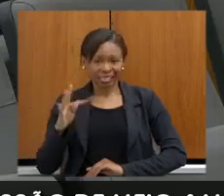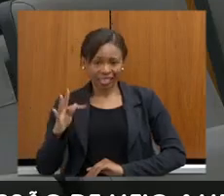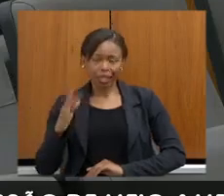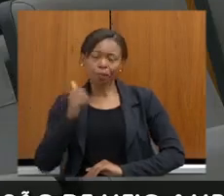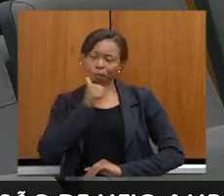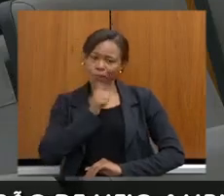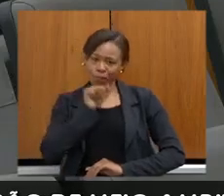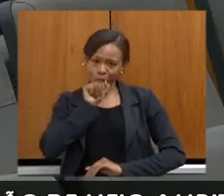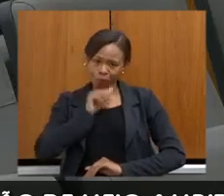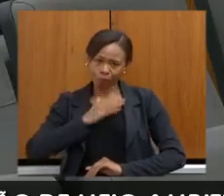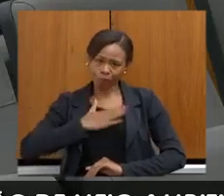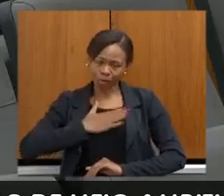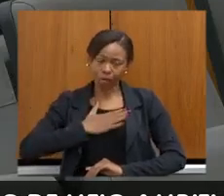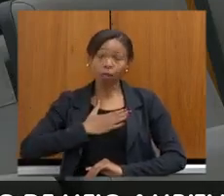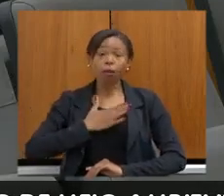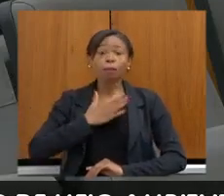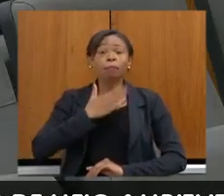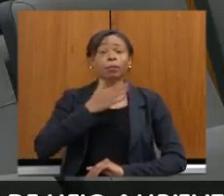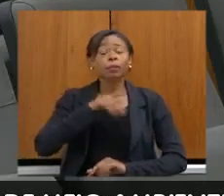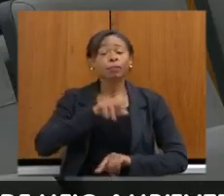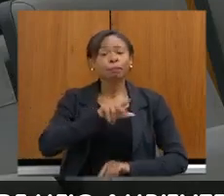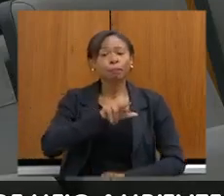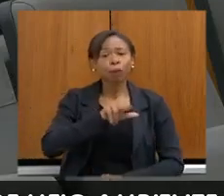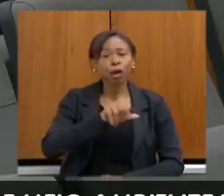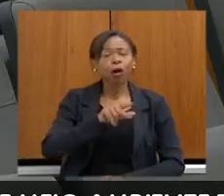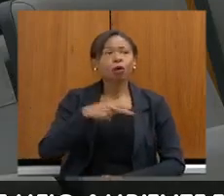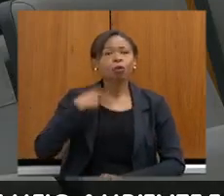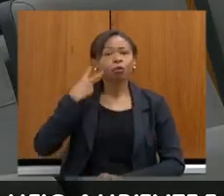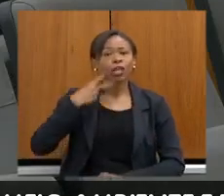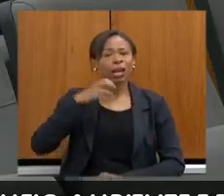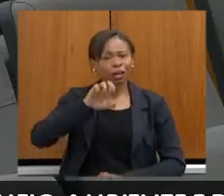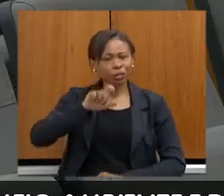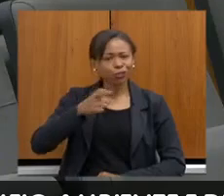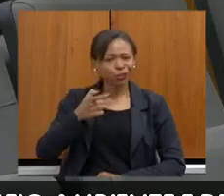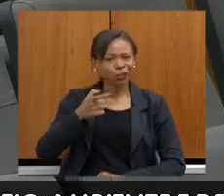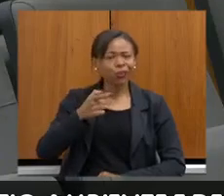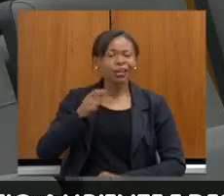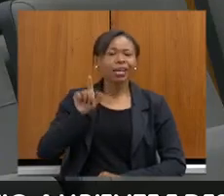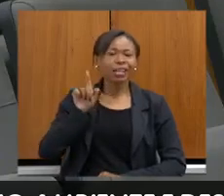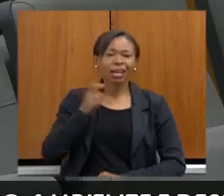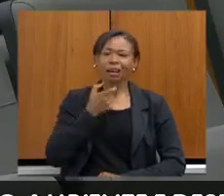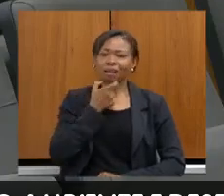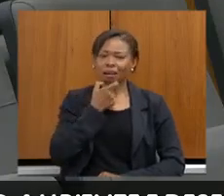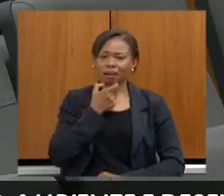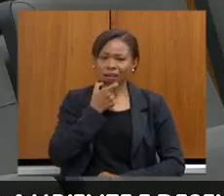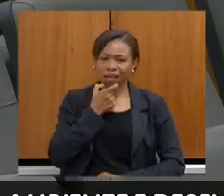tenho um irmão que foi vereador em Nova Lima, e estou totalmente